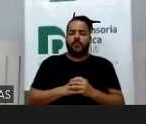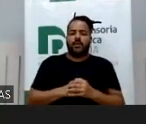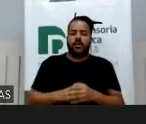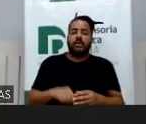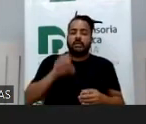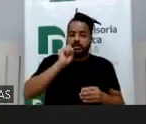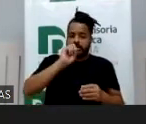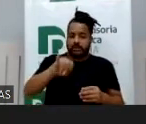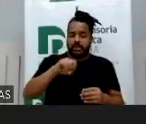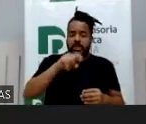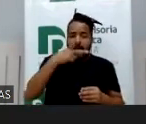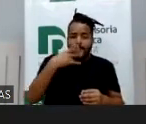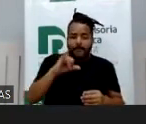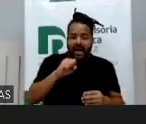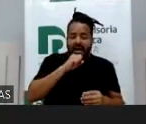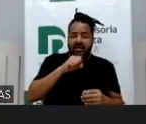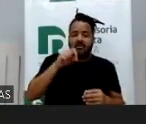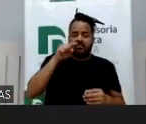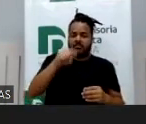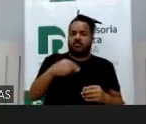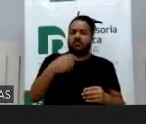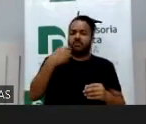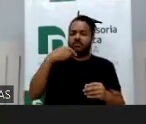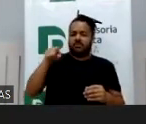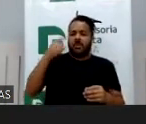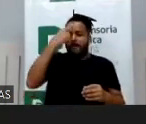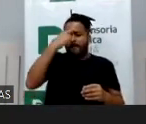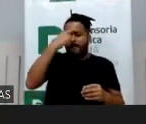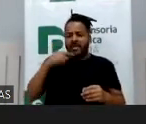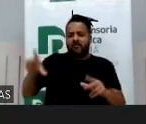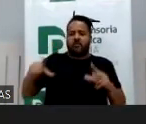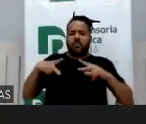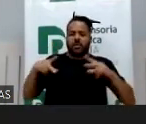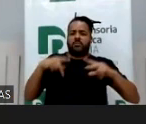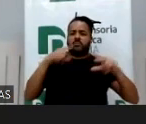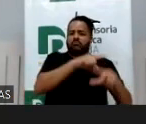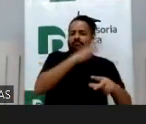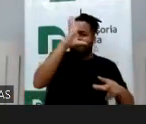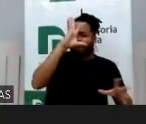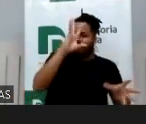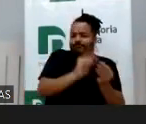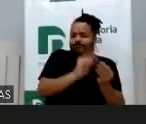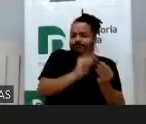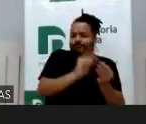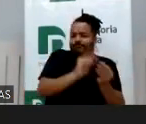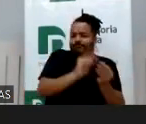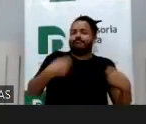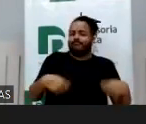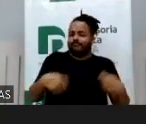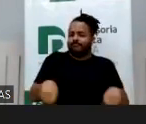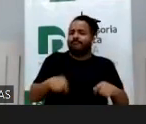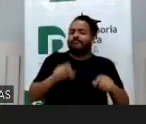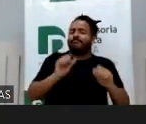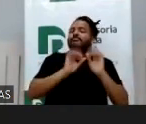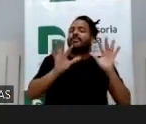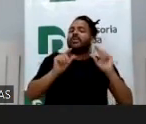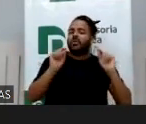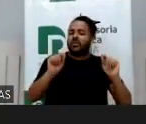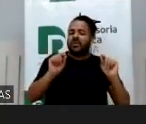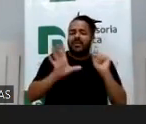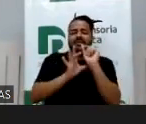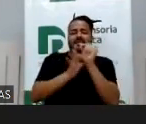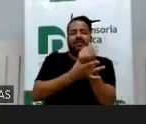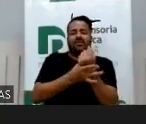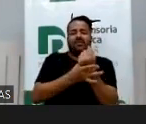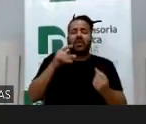que um perfil privado, como eu já comentei, contendo apenas familiares na lista de seguidores, não é suficiente para garantir a segurança da